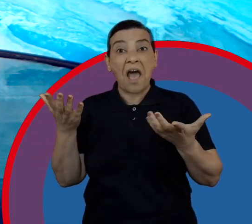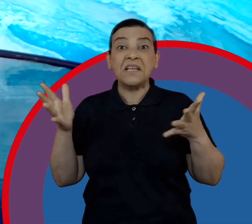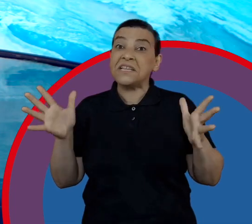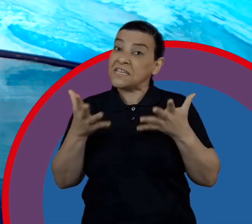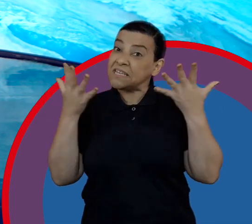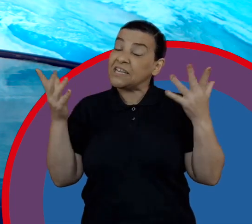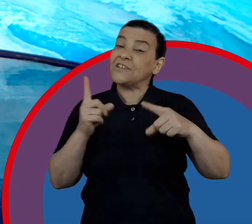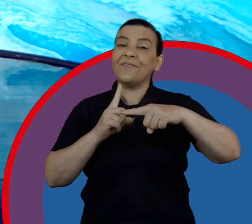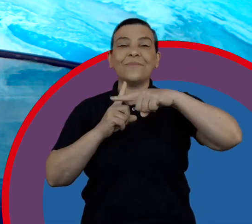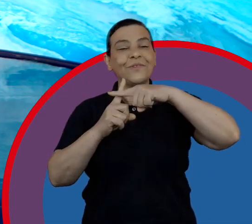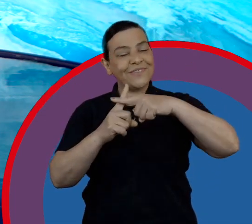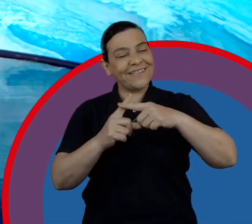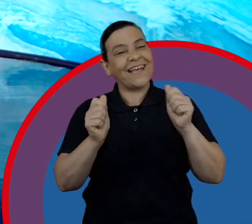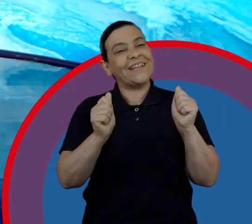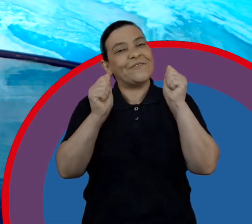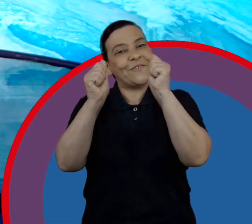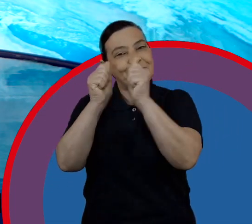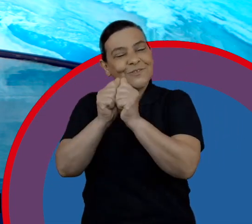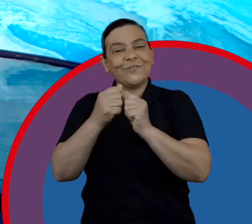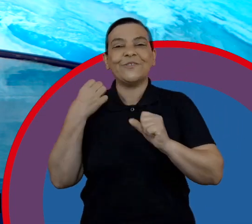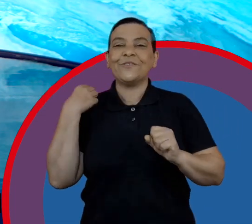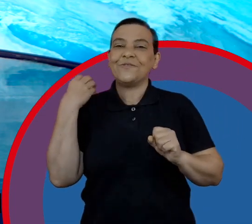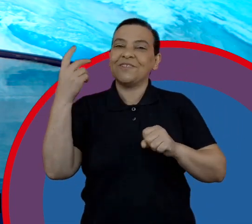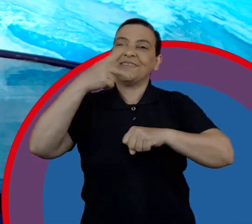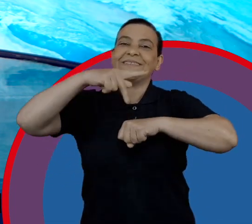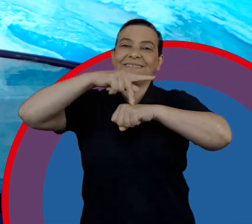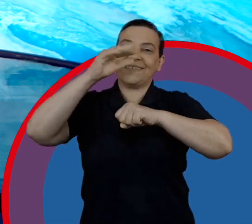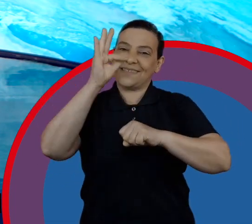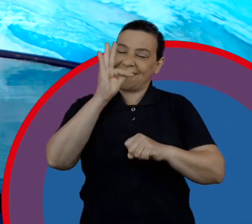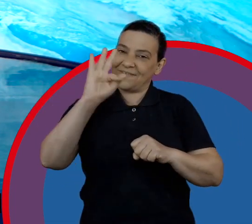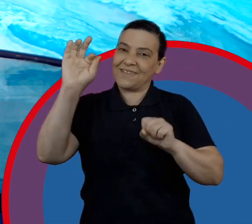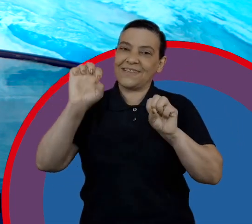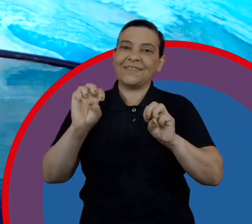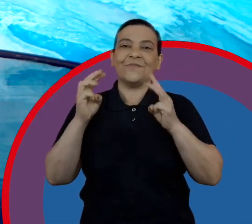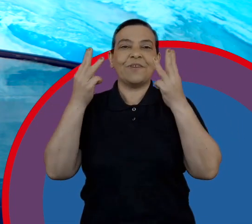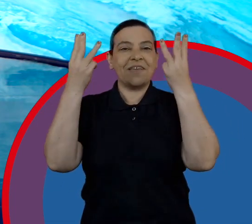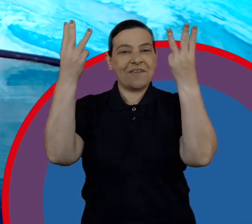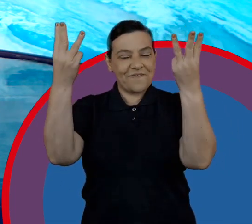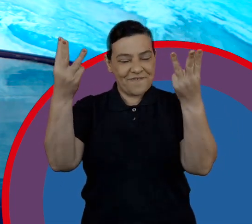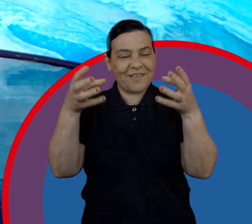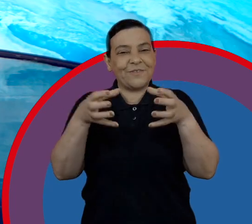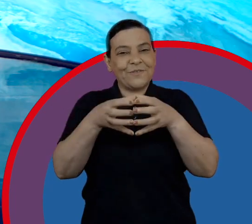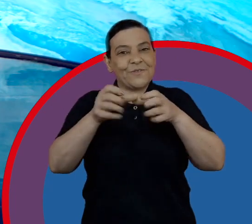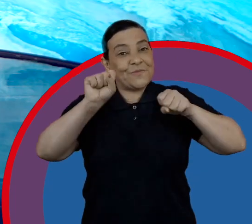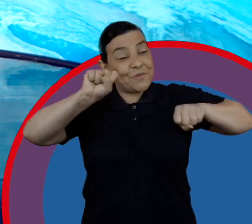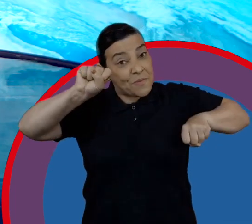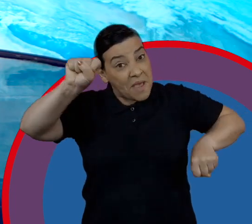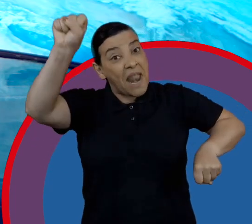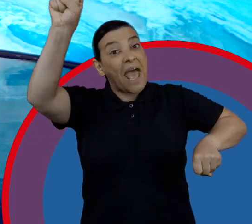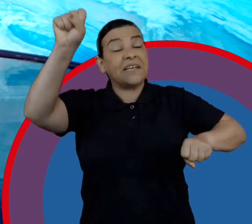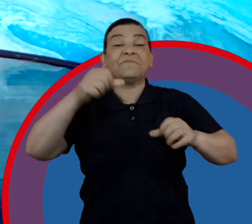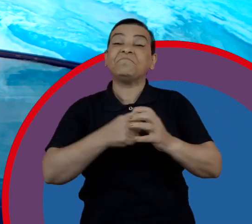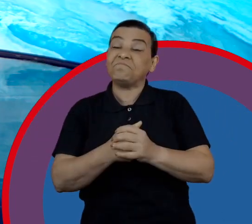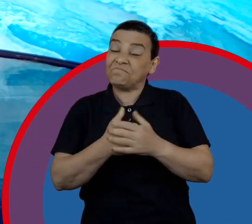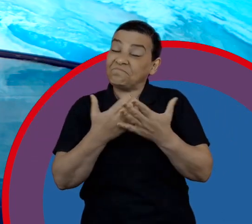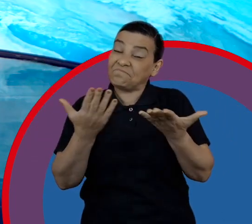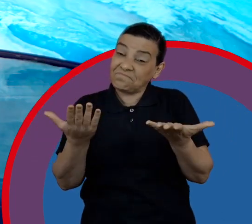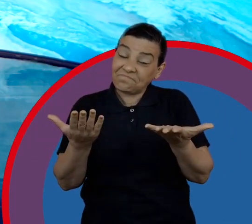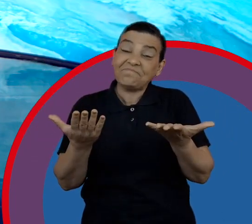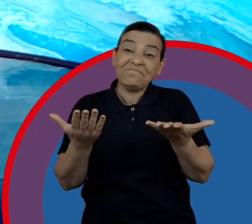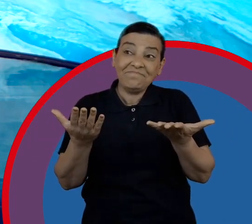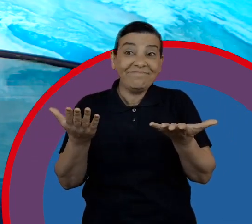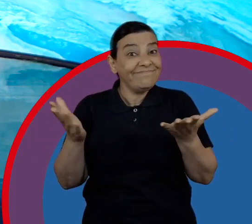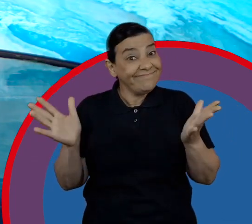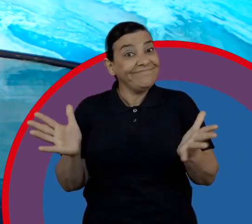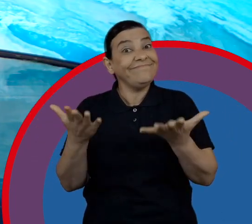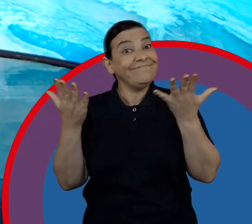ele a ir conosco para a França dentro do evento global dos super-heróis. Então, essa é uma das iniciativas que levaram